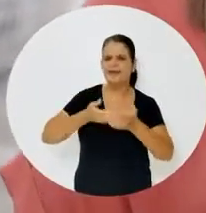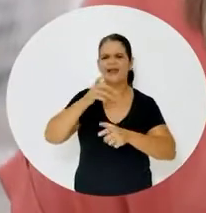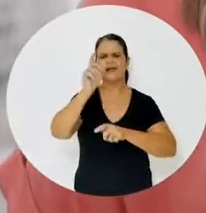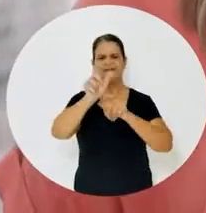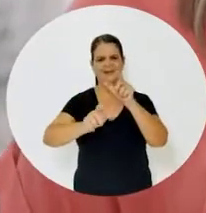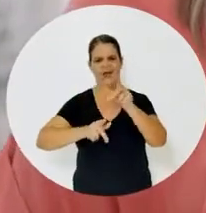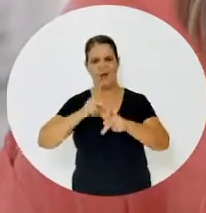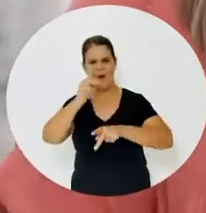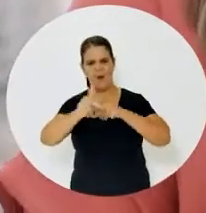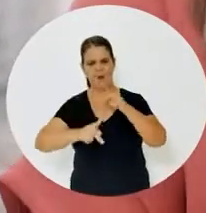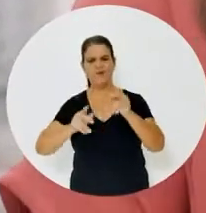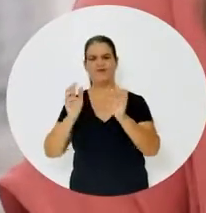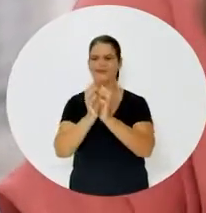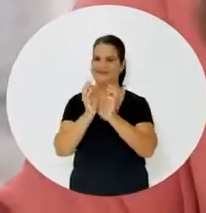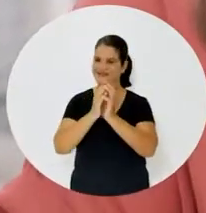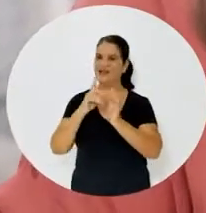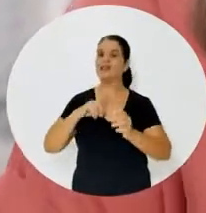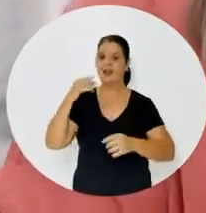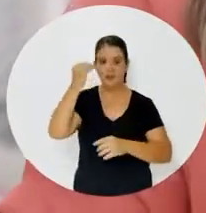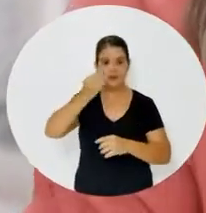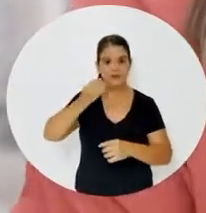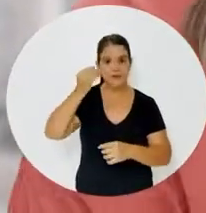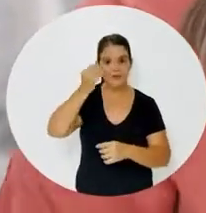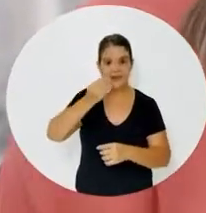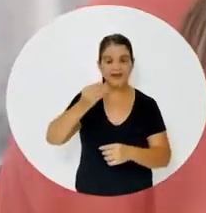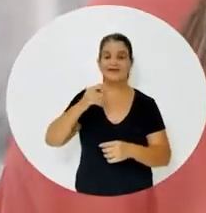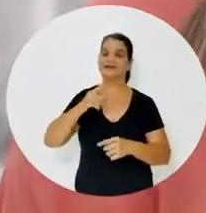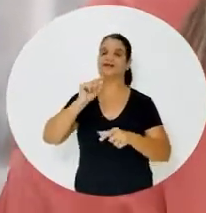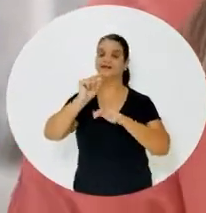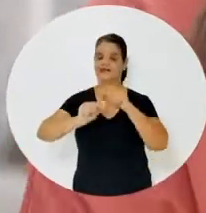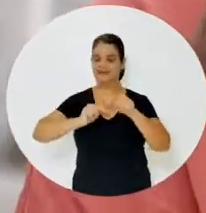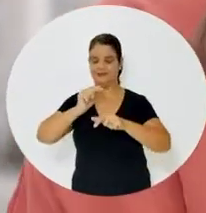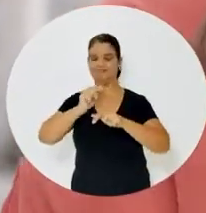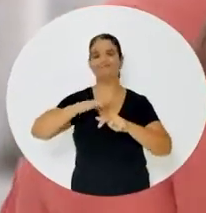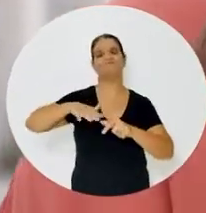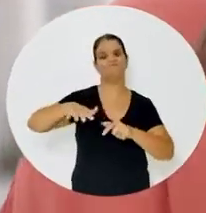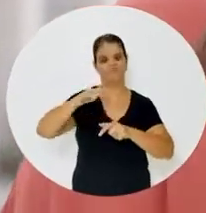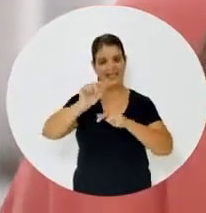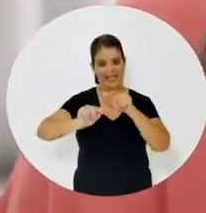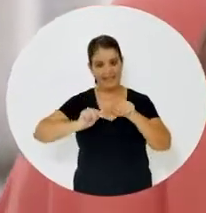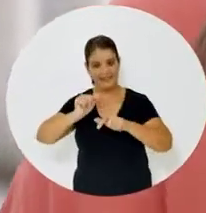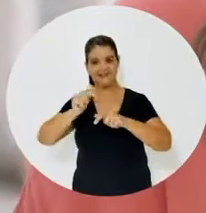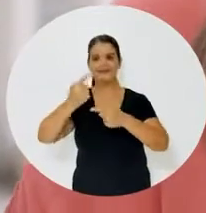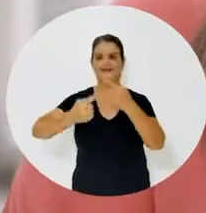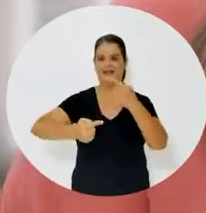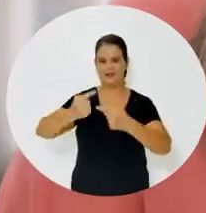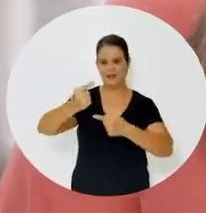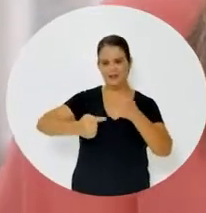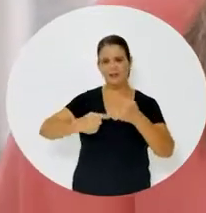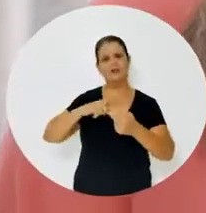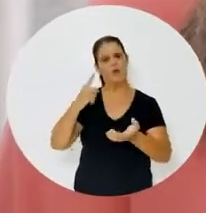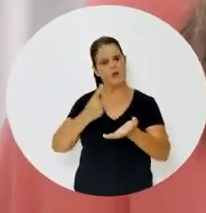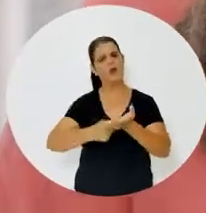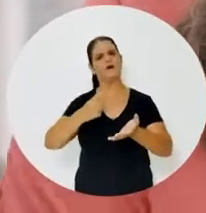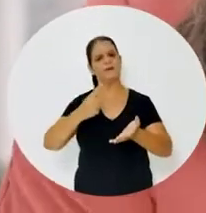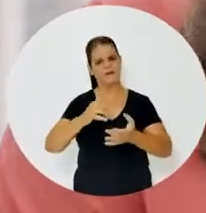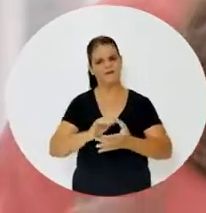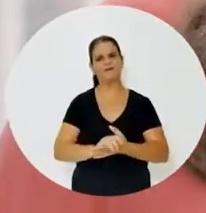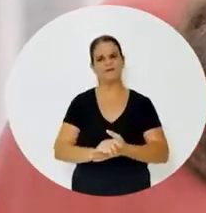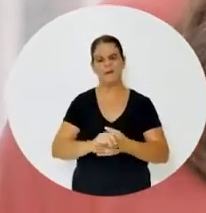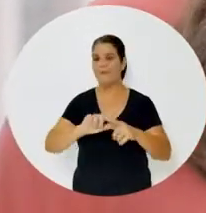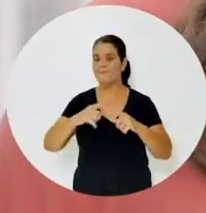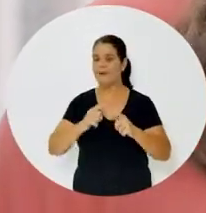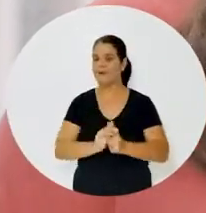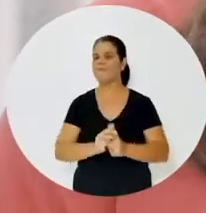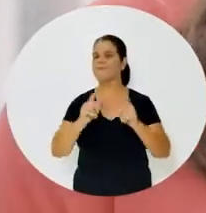Recife. Tenho experiência de estar na atividade pública, na atividade política e tenho compromisso. Mas maior